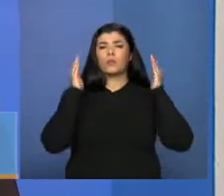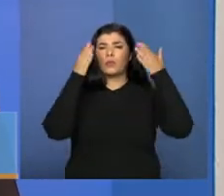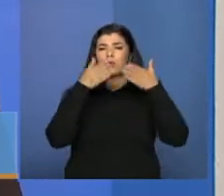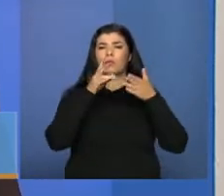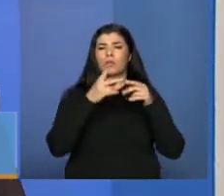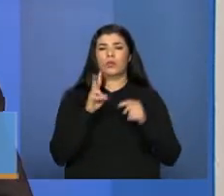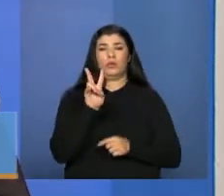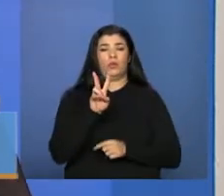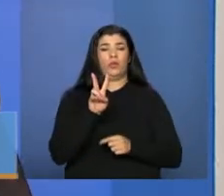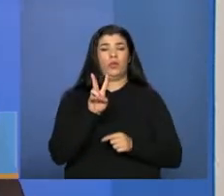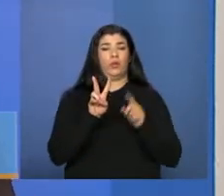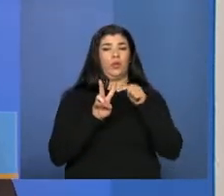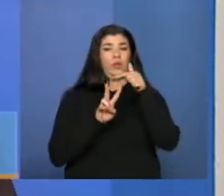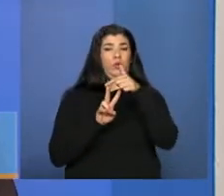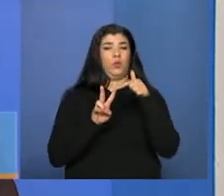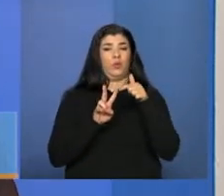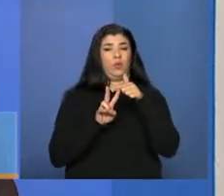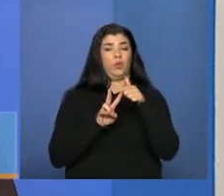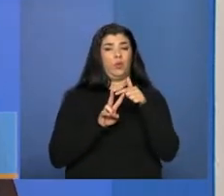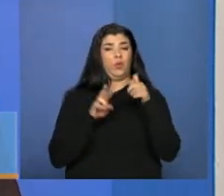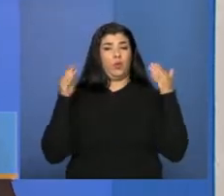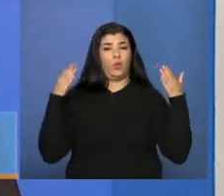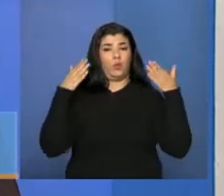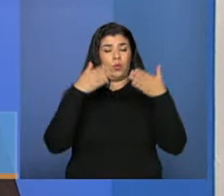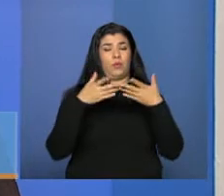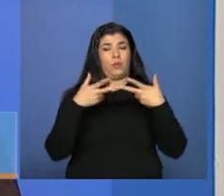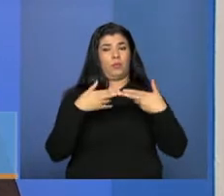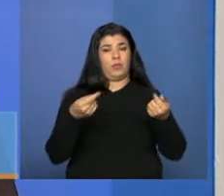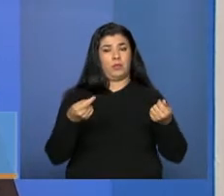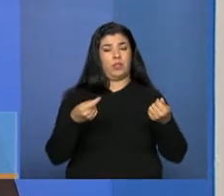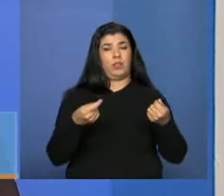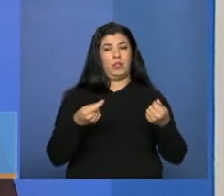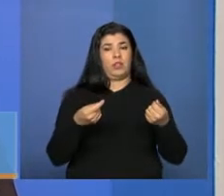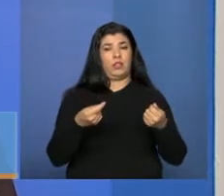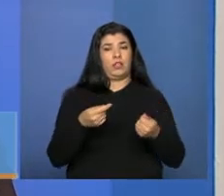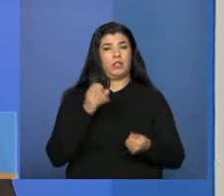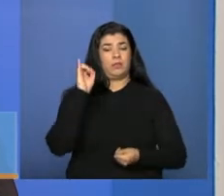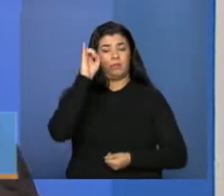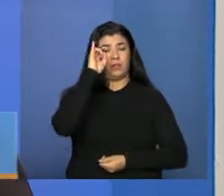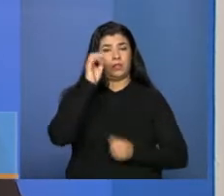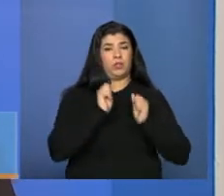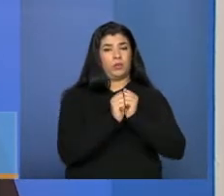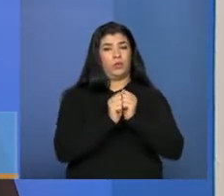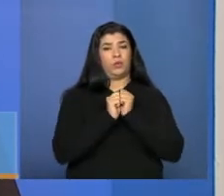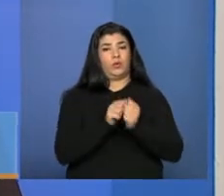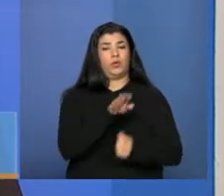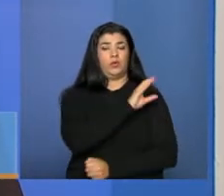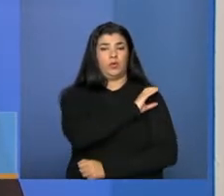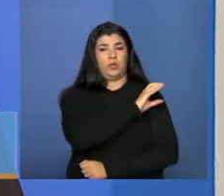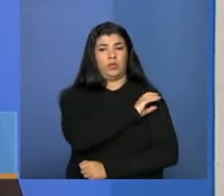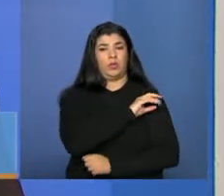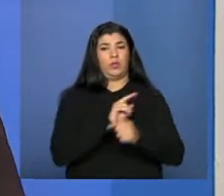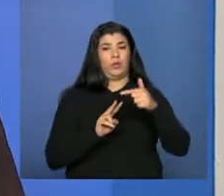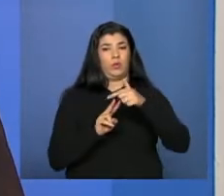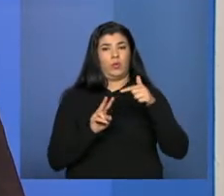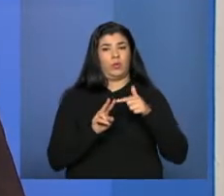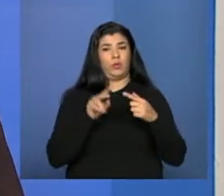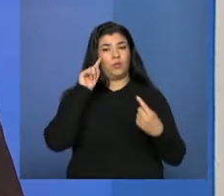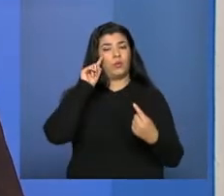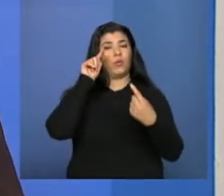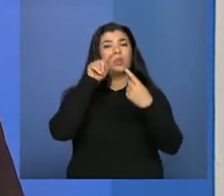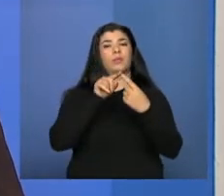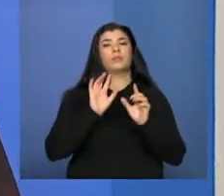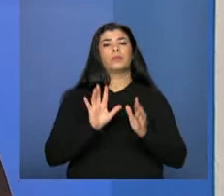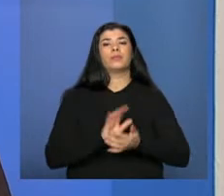duas frentes que nós estamos juntos, né? Coordenando. A primeira dela